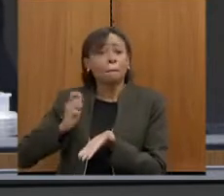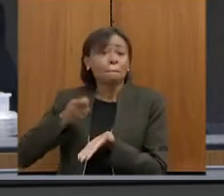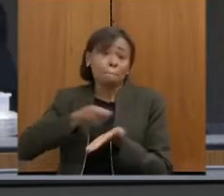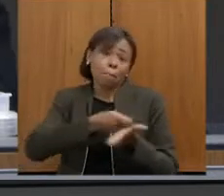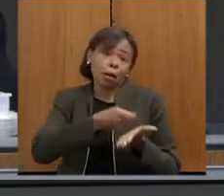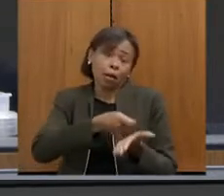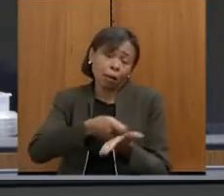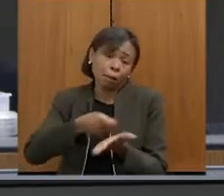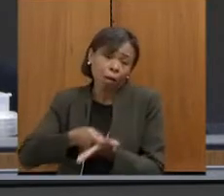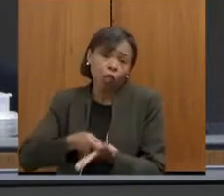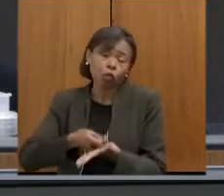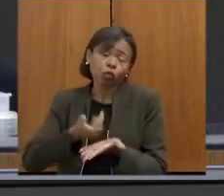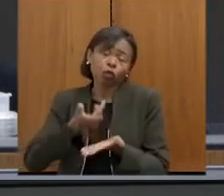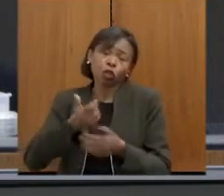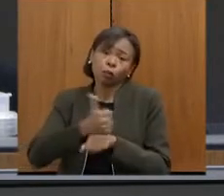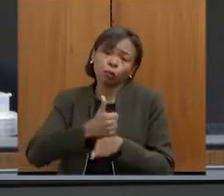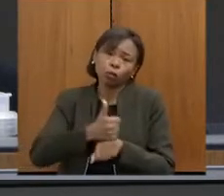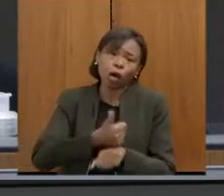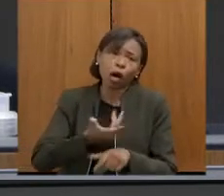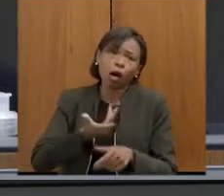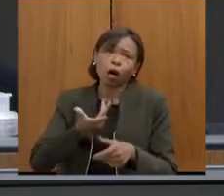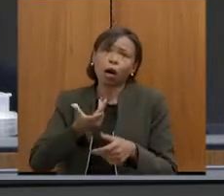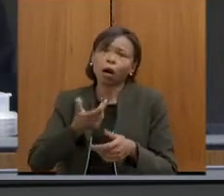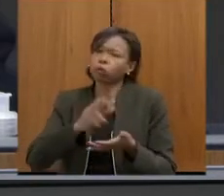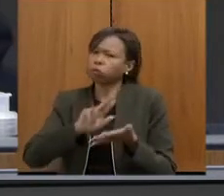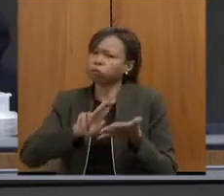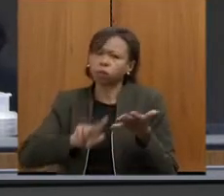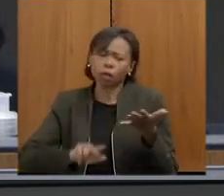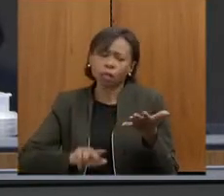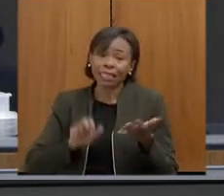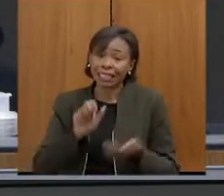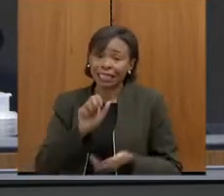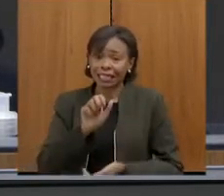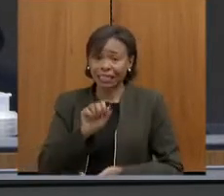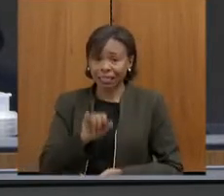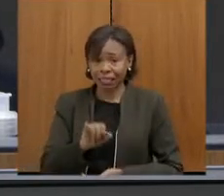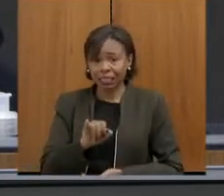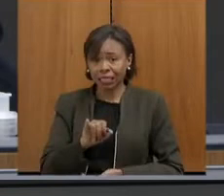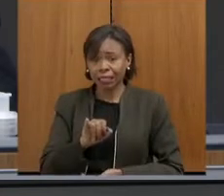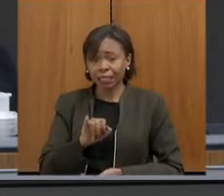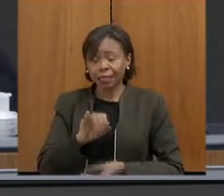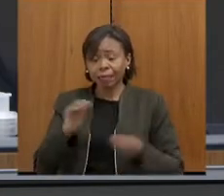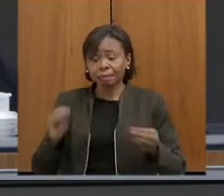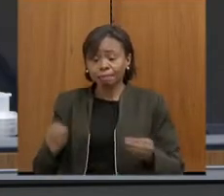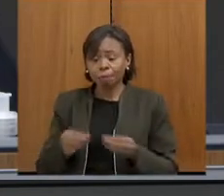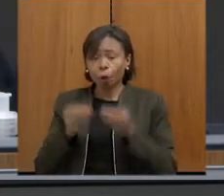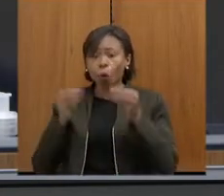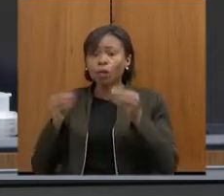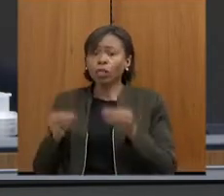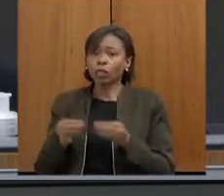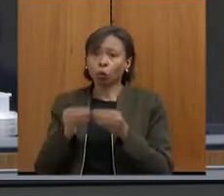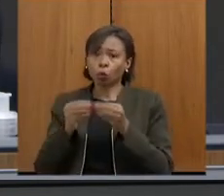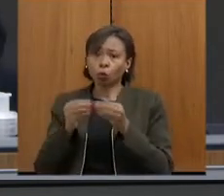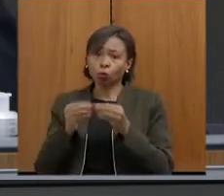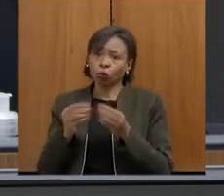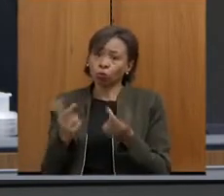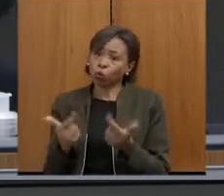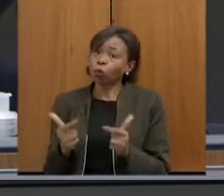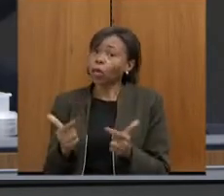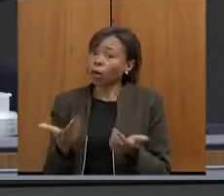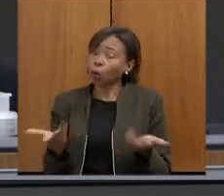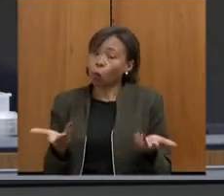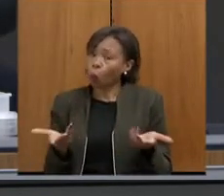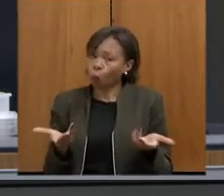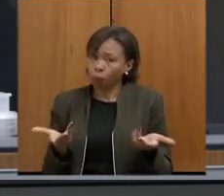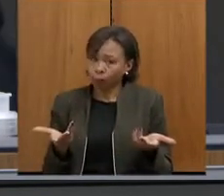pessoal, etc., caso não haja essa compensação. E uma outra questão,